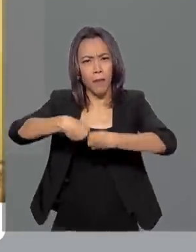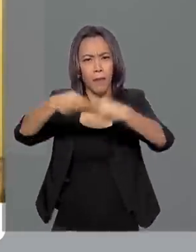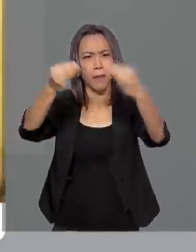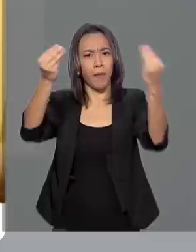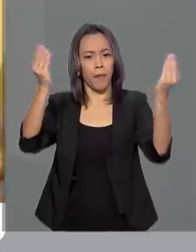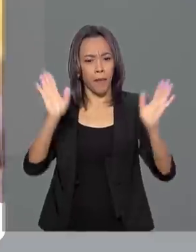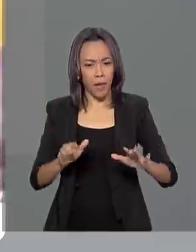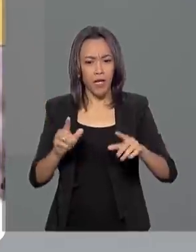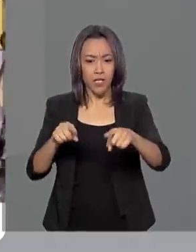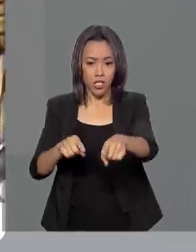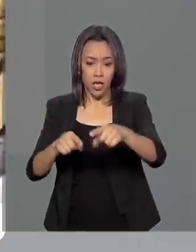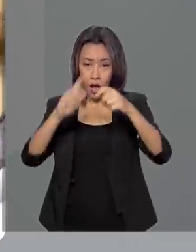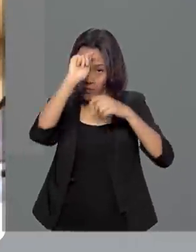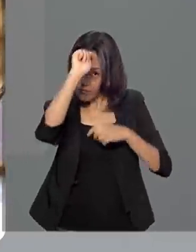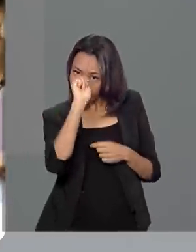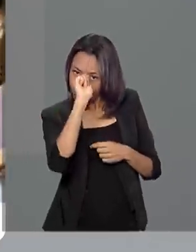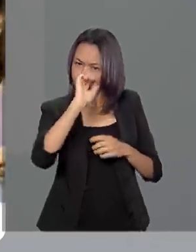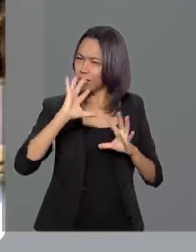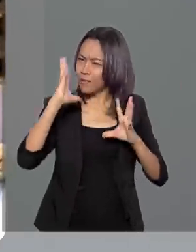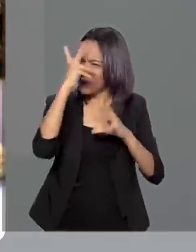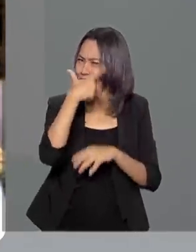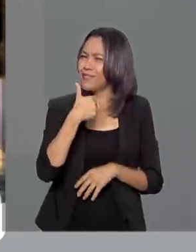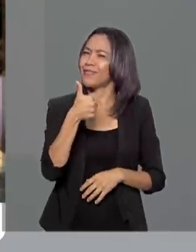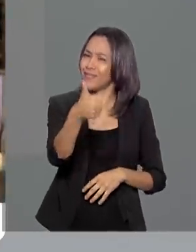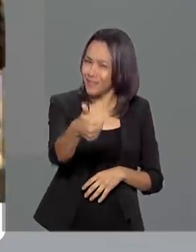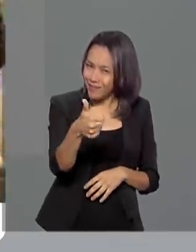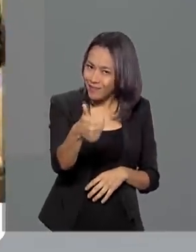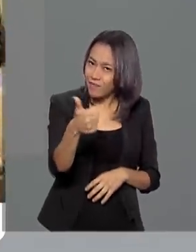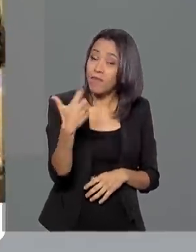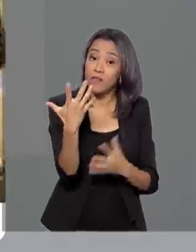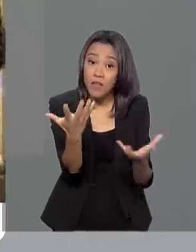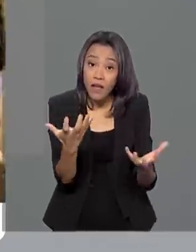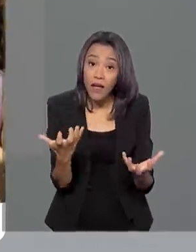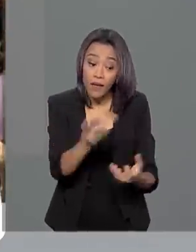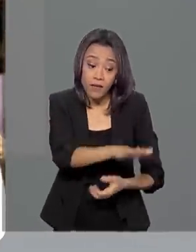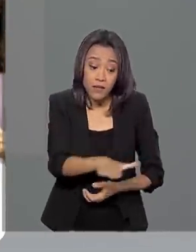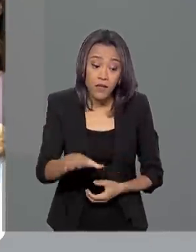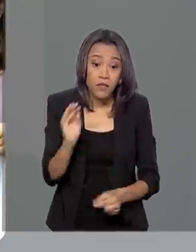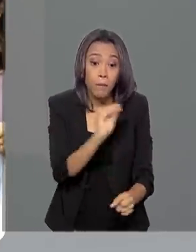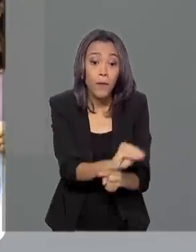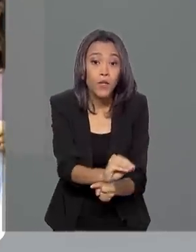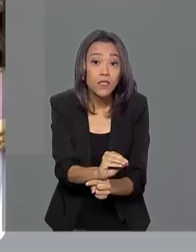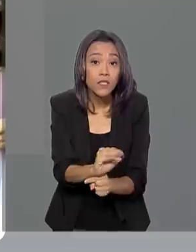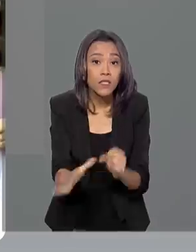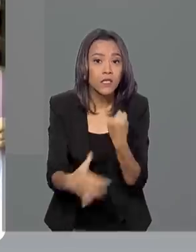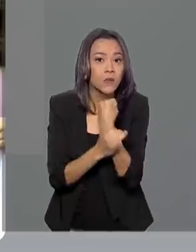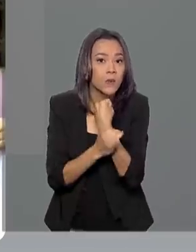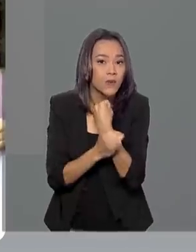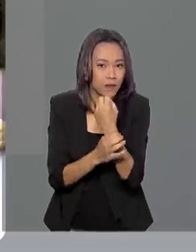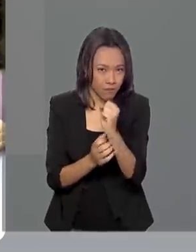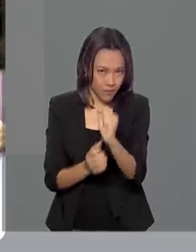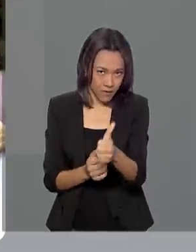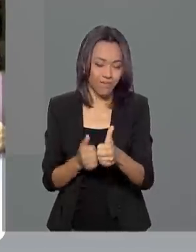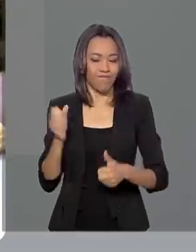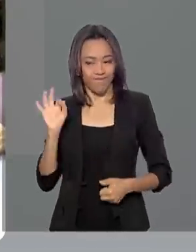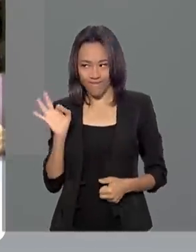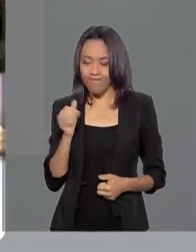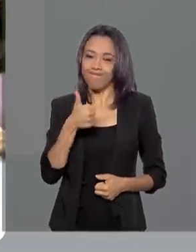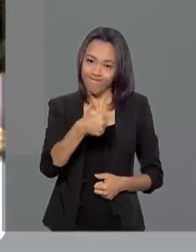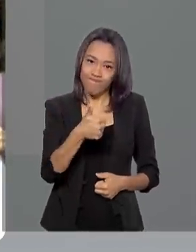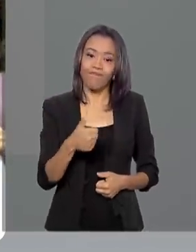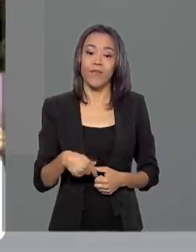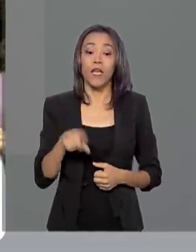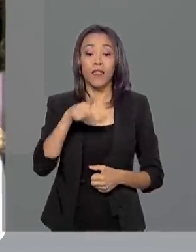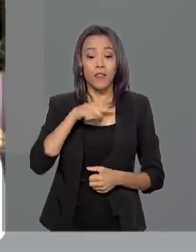a viseira, está aqui. Está super bonito, mas o que a gente quer mesmo é criança protegida. É isso, Tiago? Isso mesmo. É isso, é protegido. O Conselho